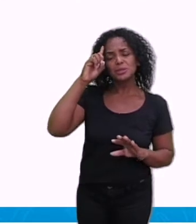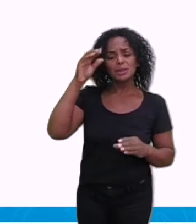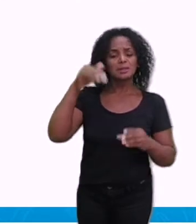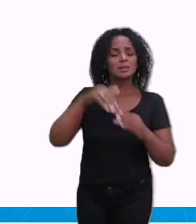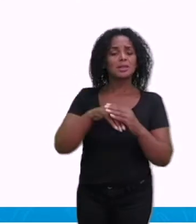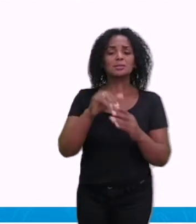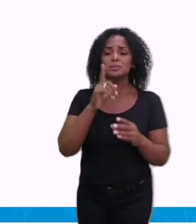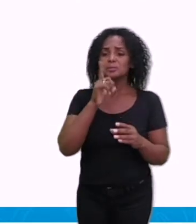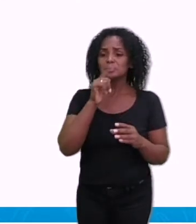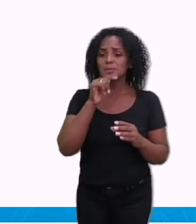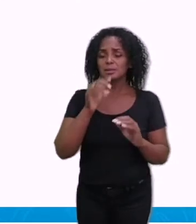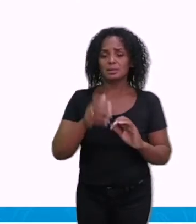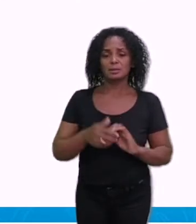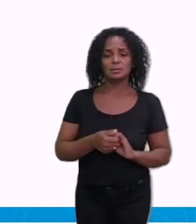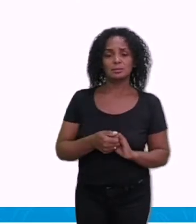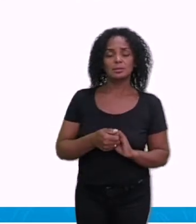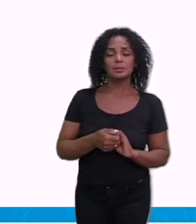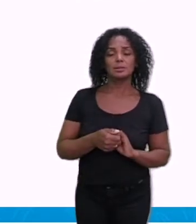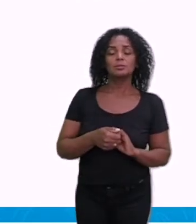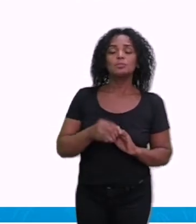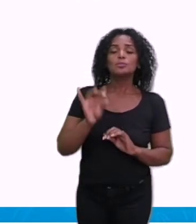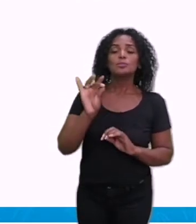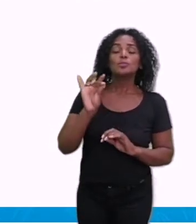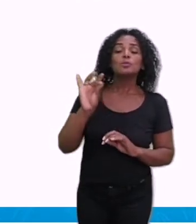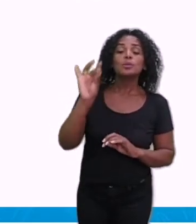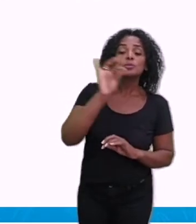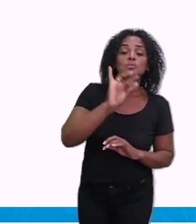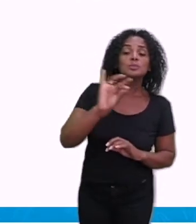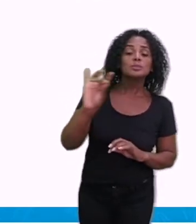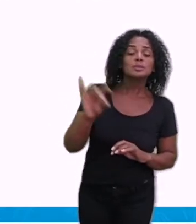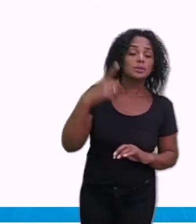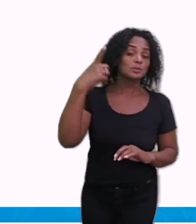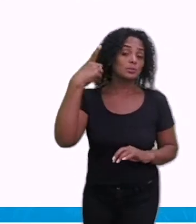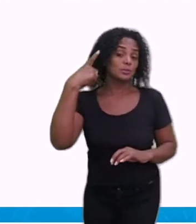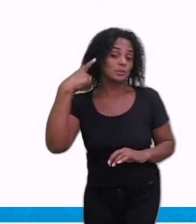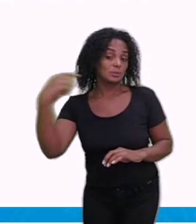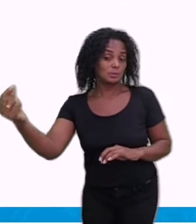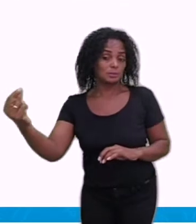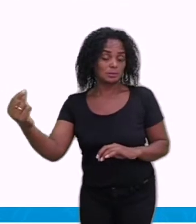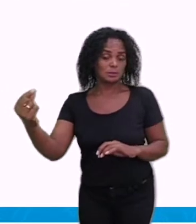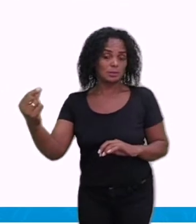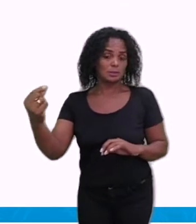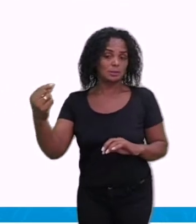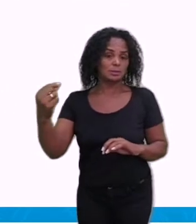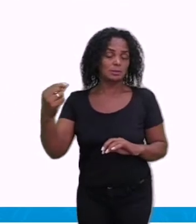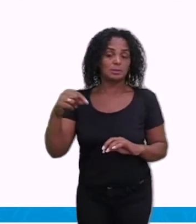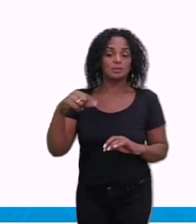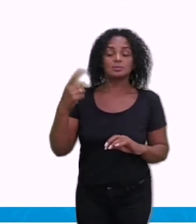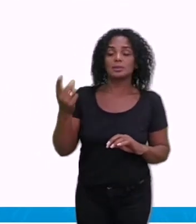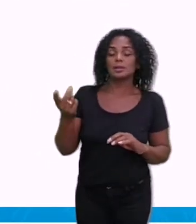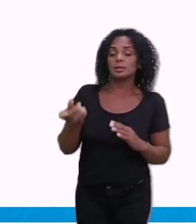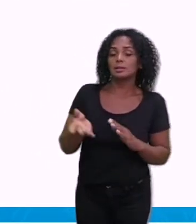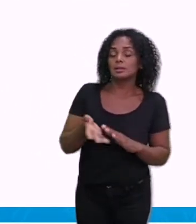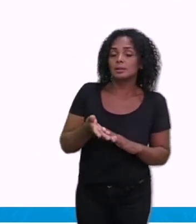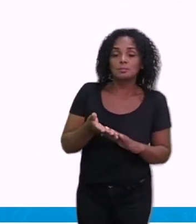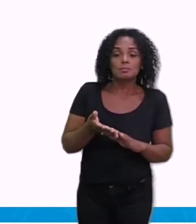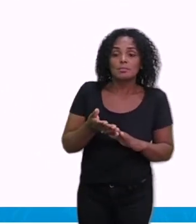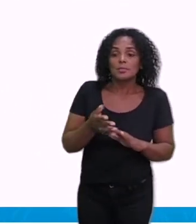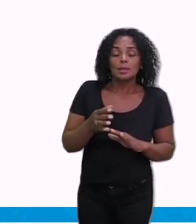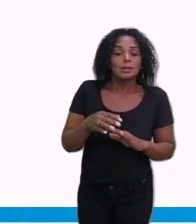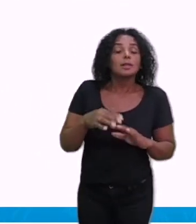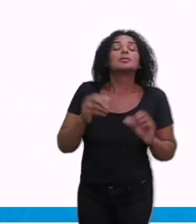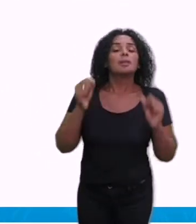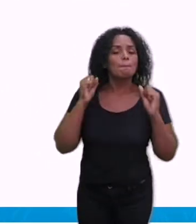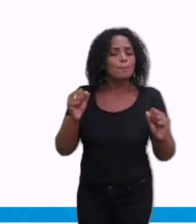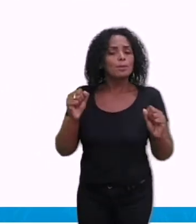mosquito, ele sai aqui, ele já é um adulto. Quando ele é um adulto, tanto o macho quanto a fêmea, ele